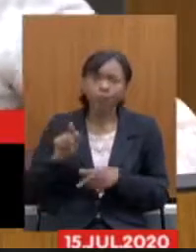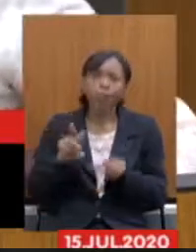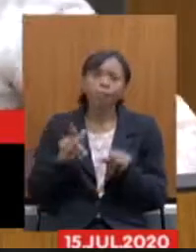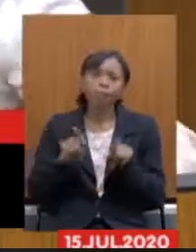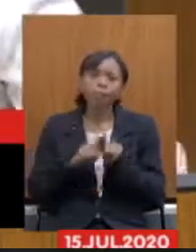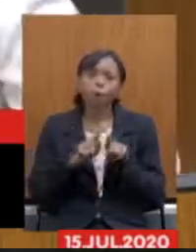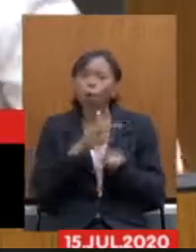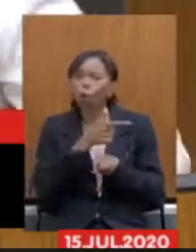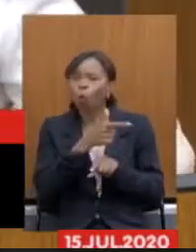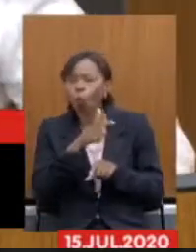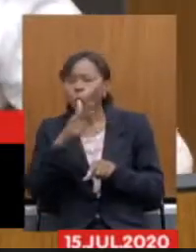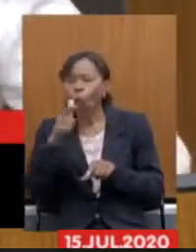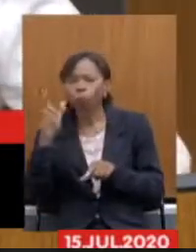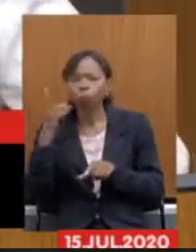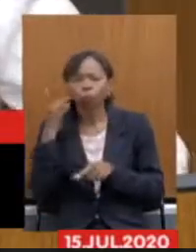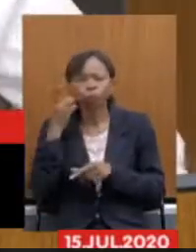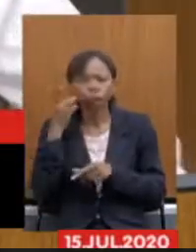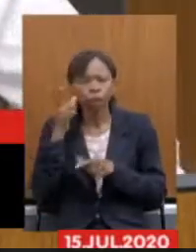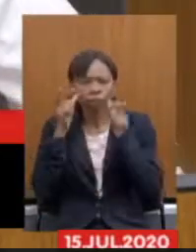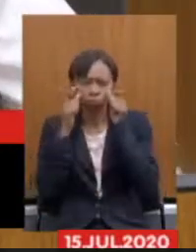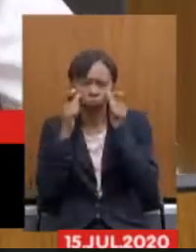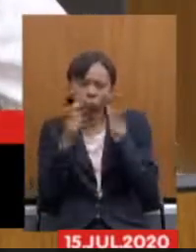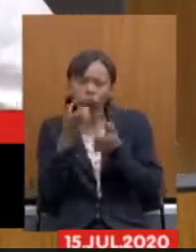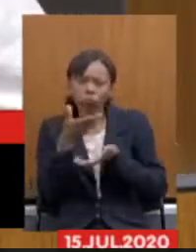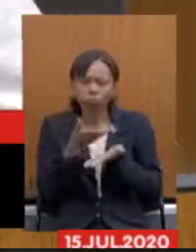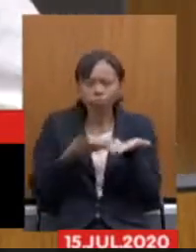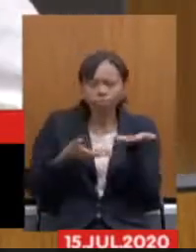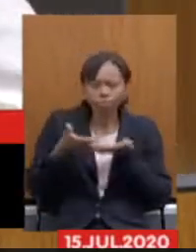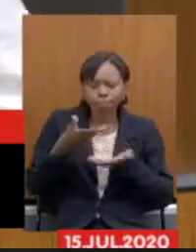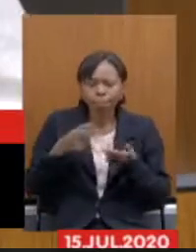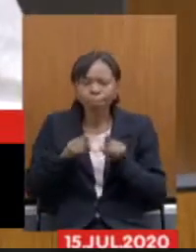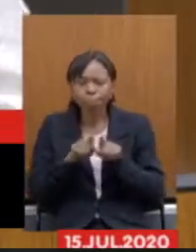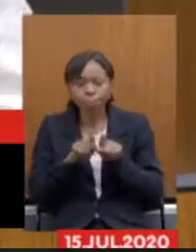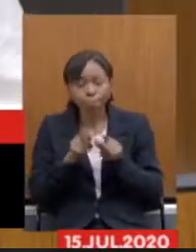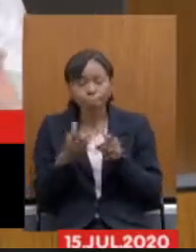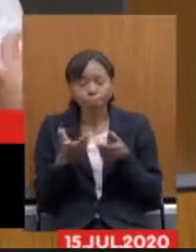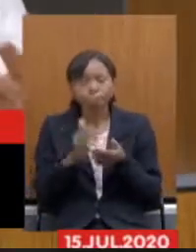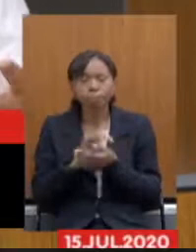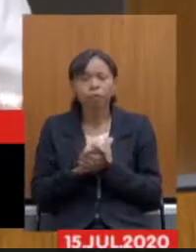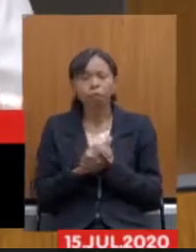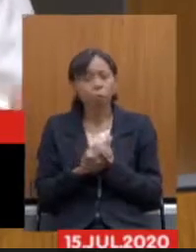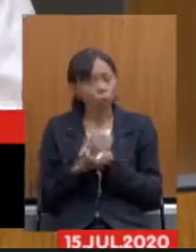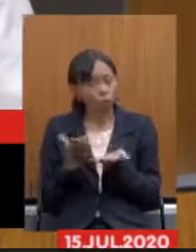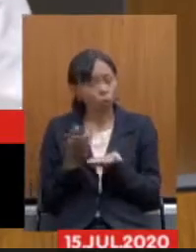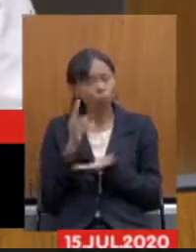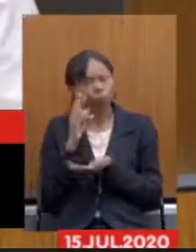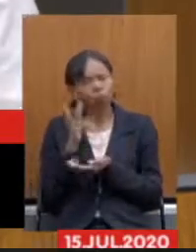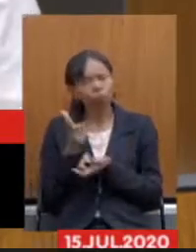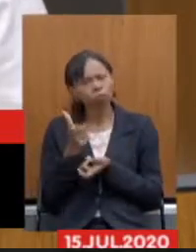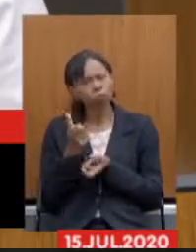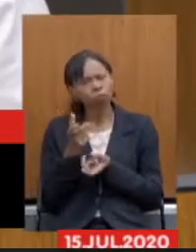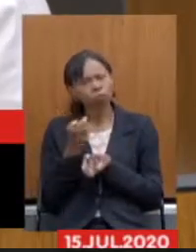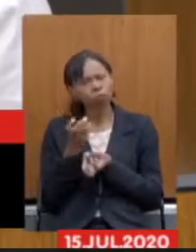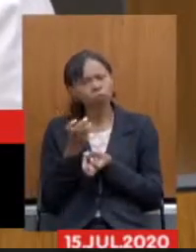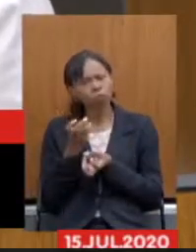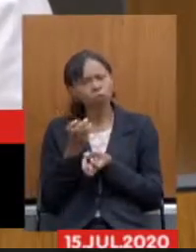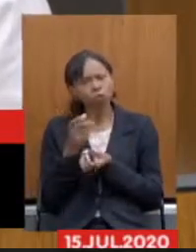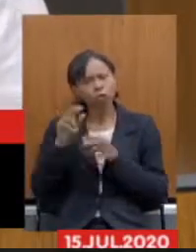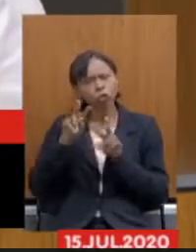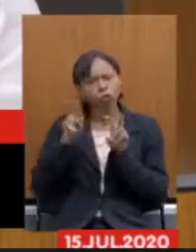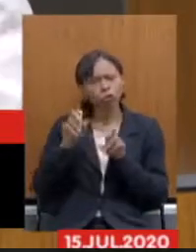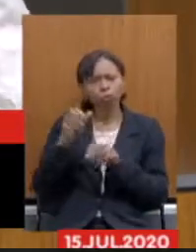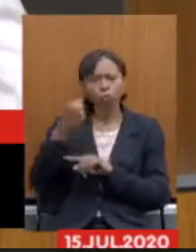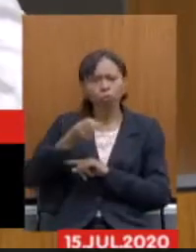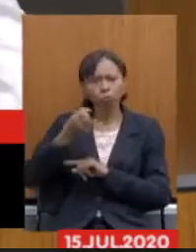interessados e engajados também nessa questão e hoje eu ouvi aqui muito atento essa questão das pensões também